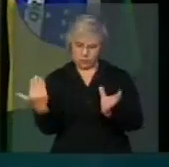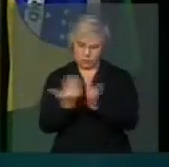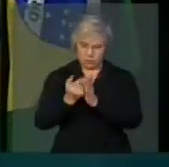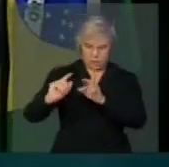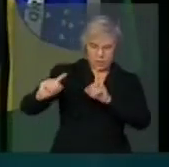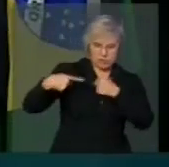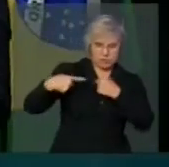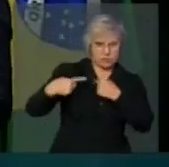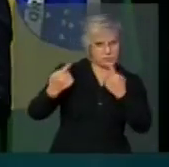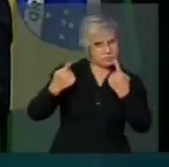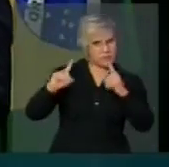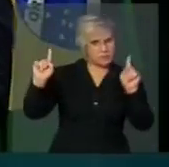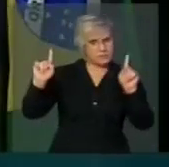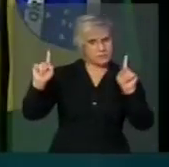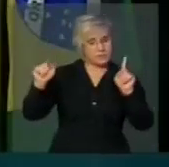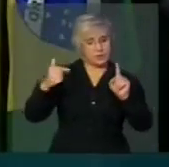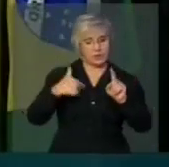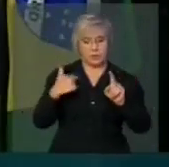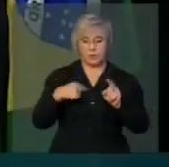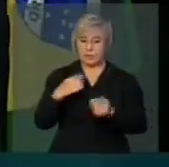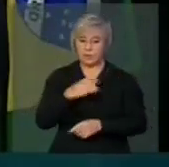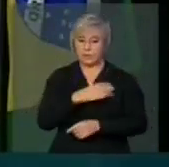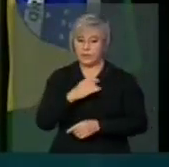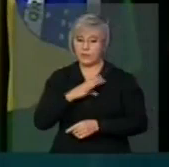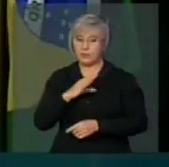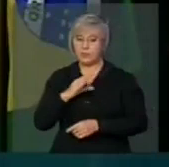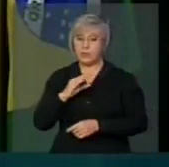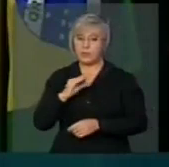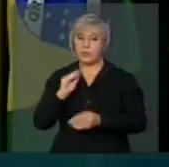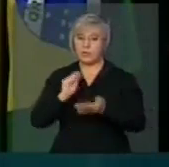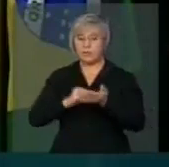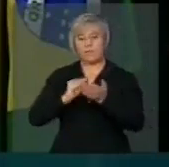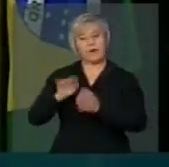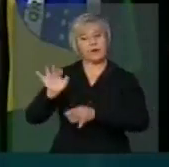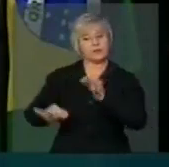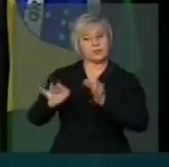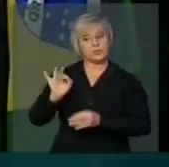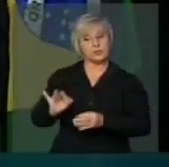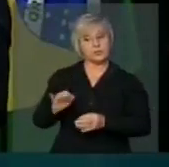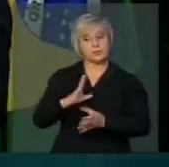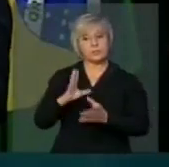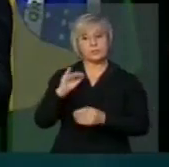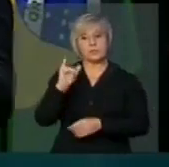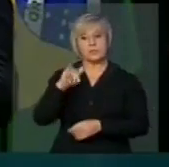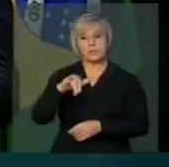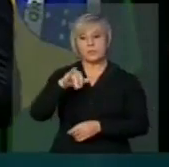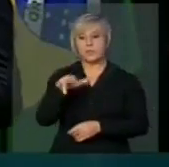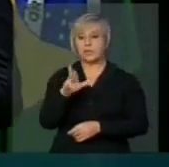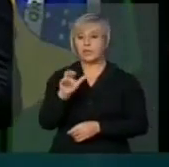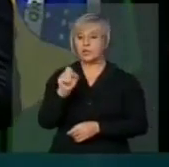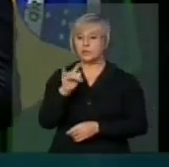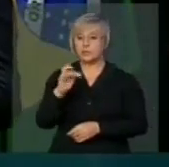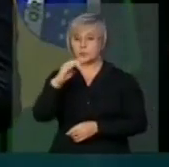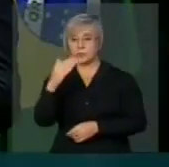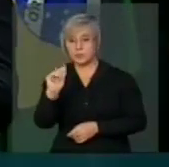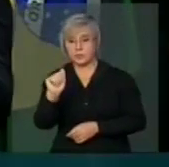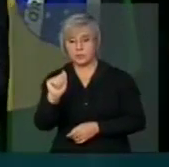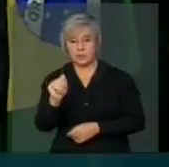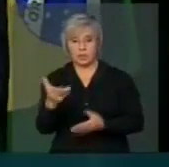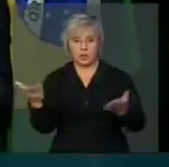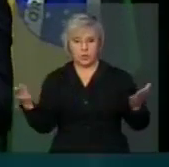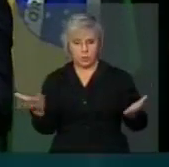eu tenho medo das injustiças. E hoje no Brasil a gente vive uma onda de